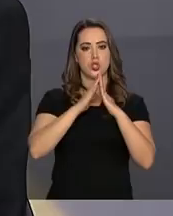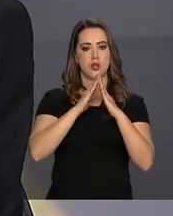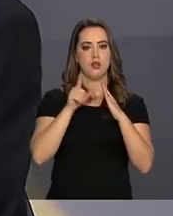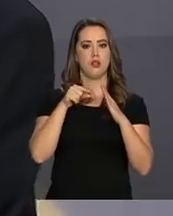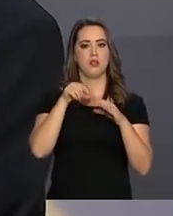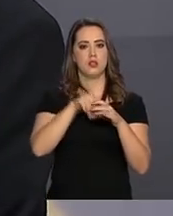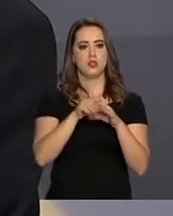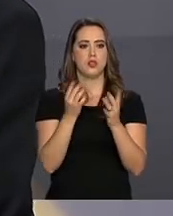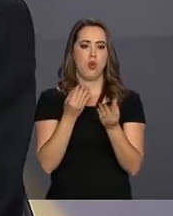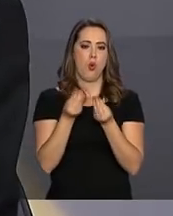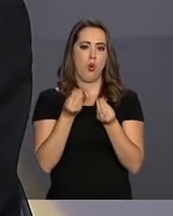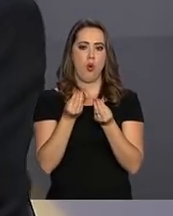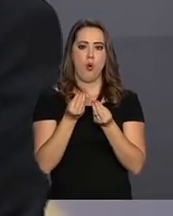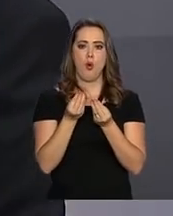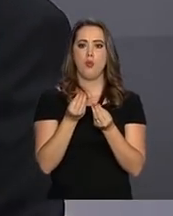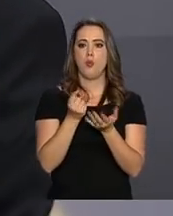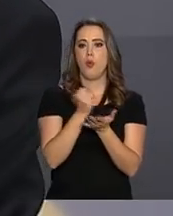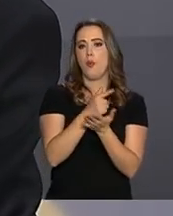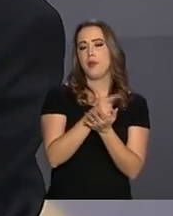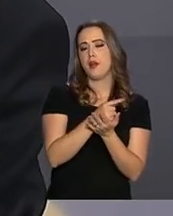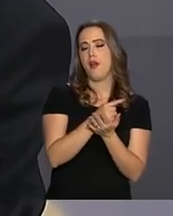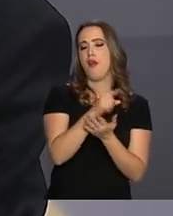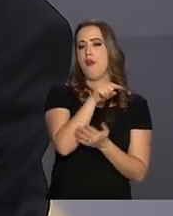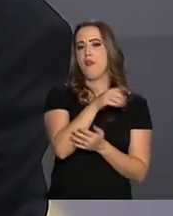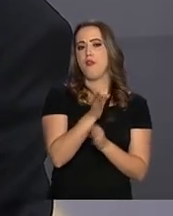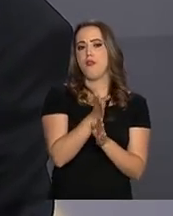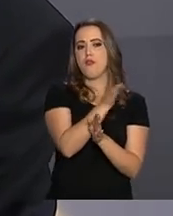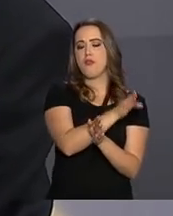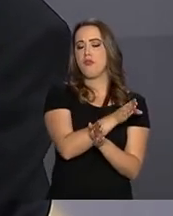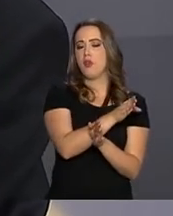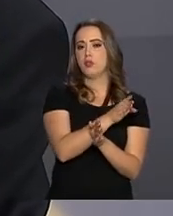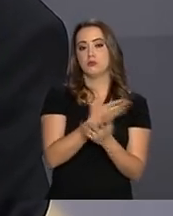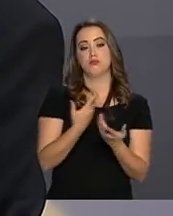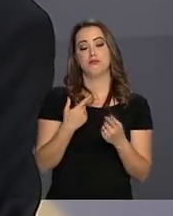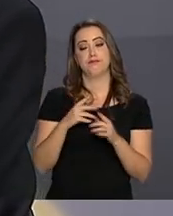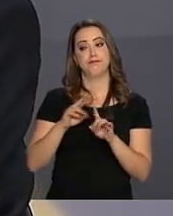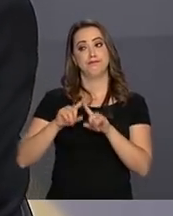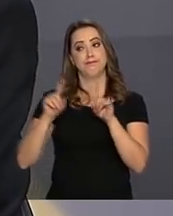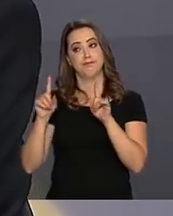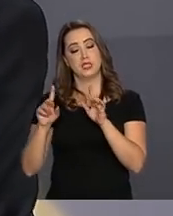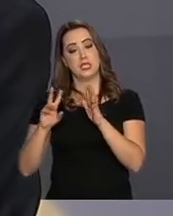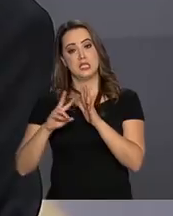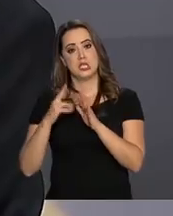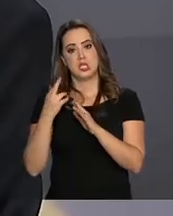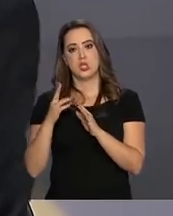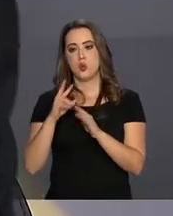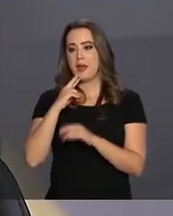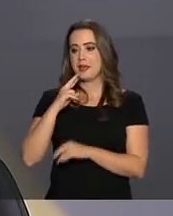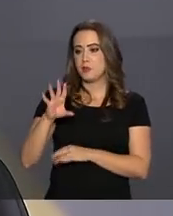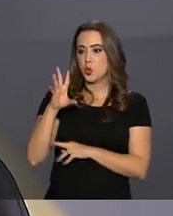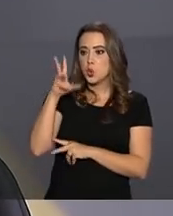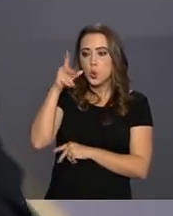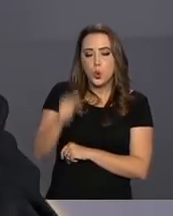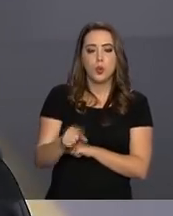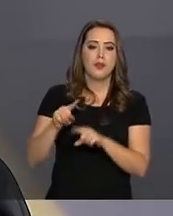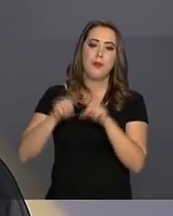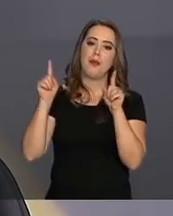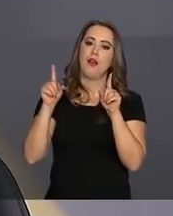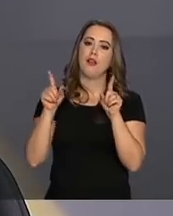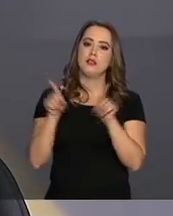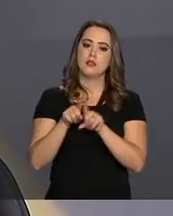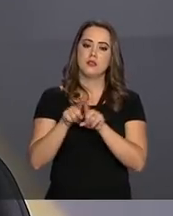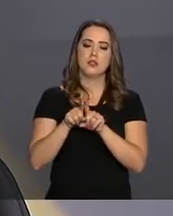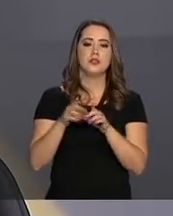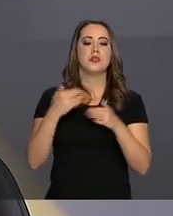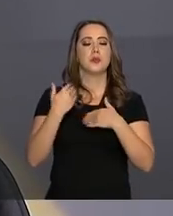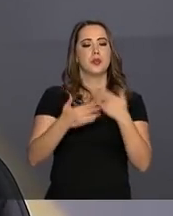interna competir. Isso não é, talvez, responda por 20% do problema, mas é também. O outro é o seguinte, com desenvolvimento